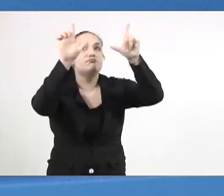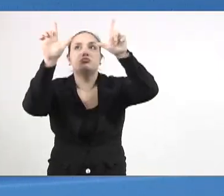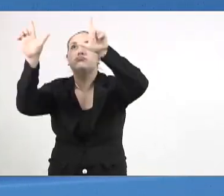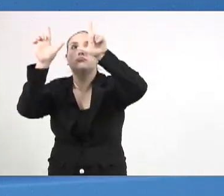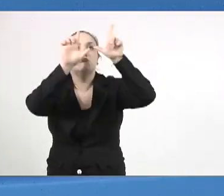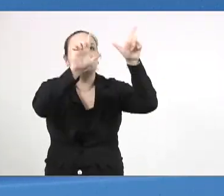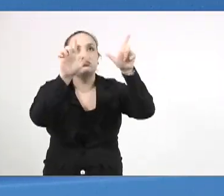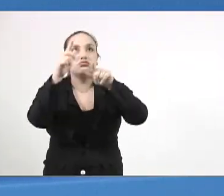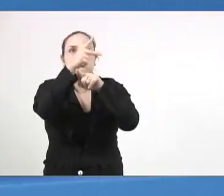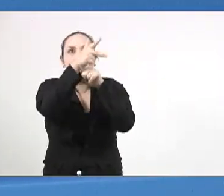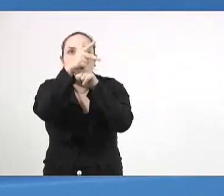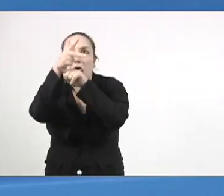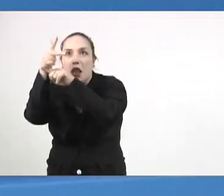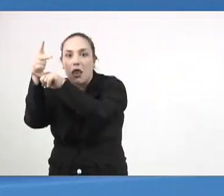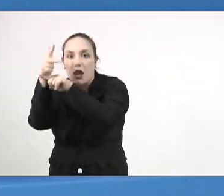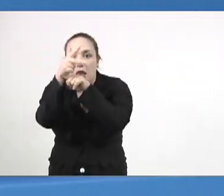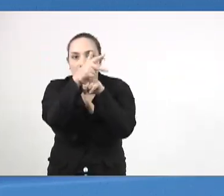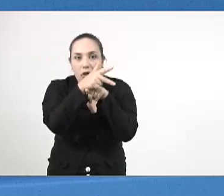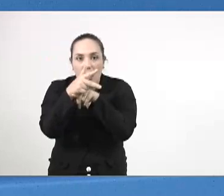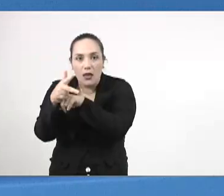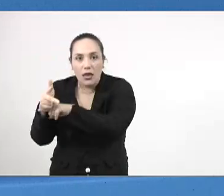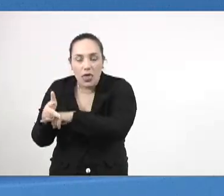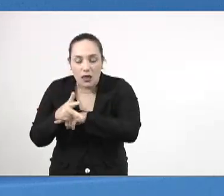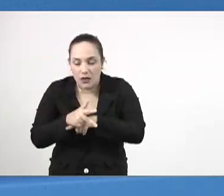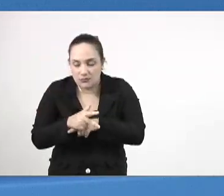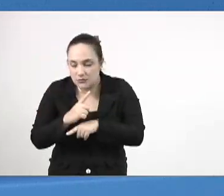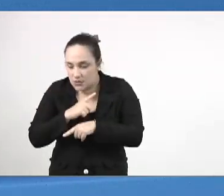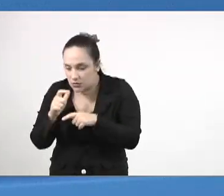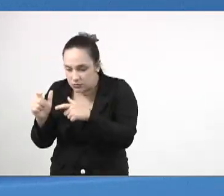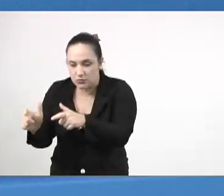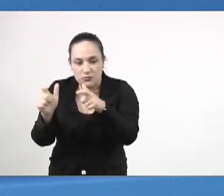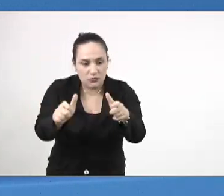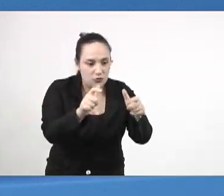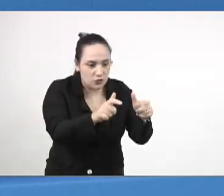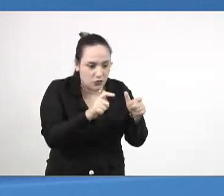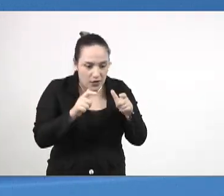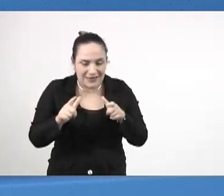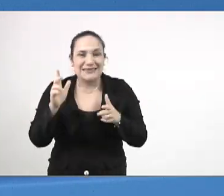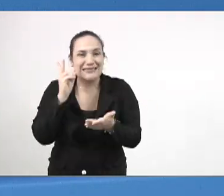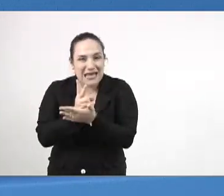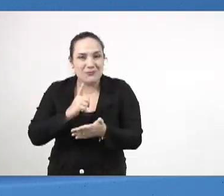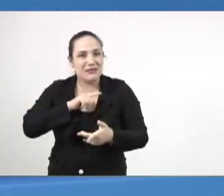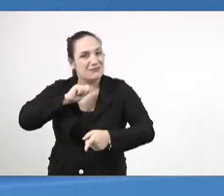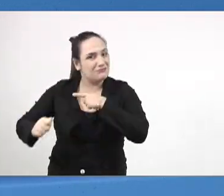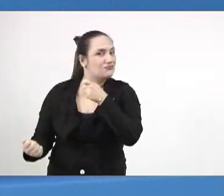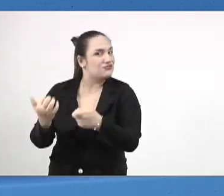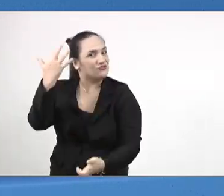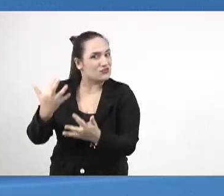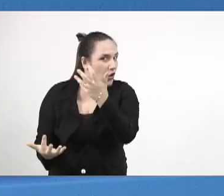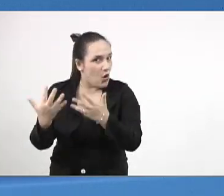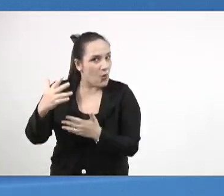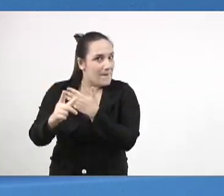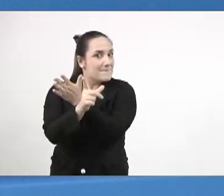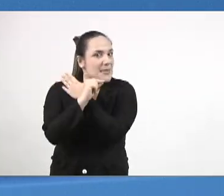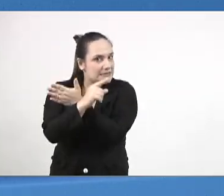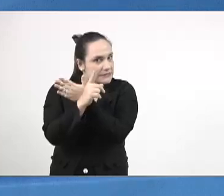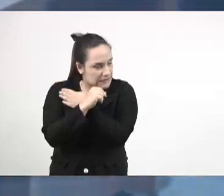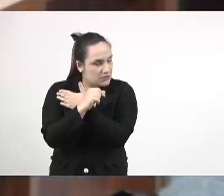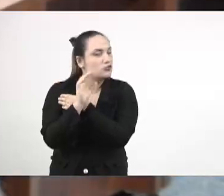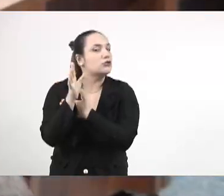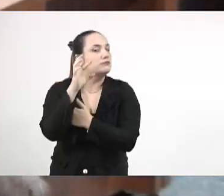focos de queimadas que existem no Pantanal estão sendo monitorados. O governador nos